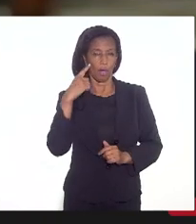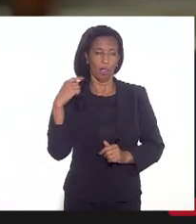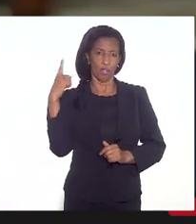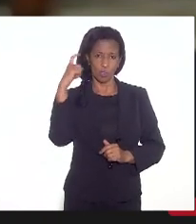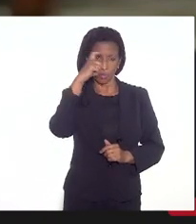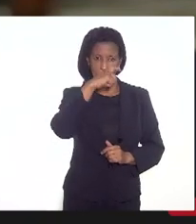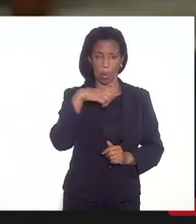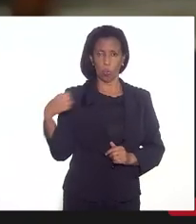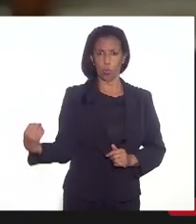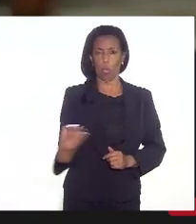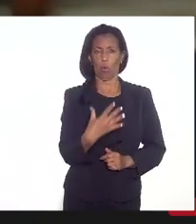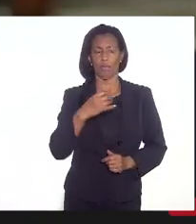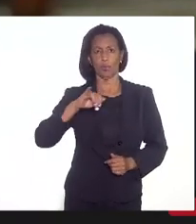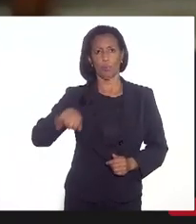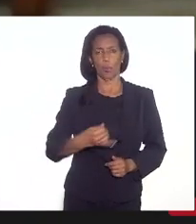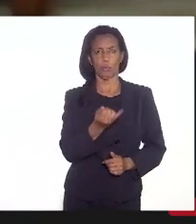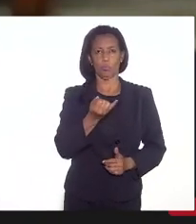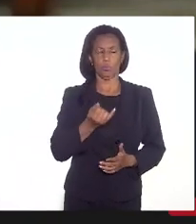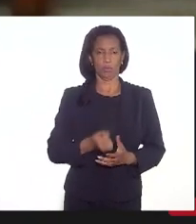oportunidades alternativas.